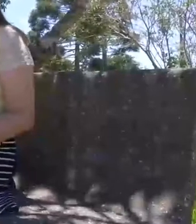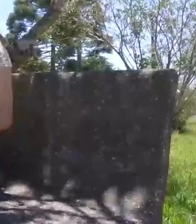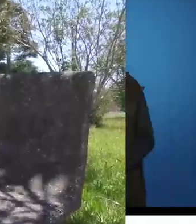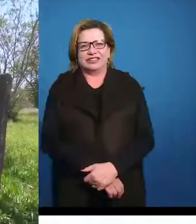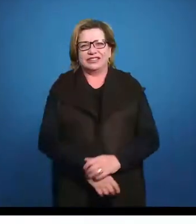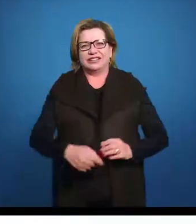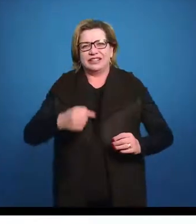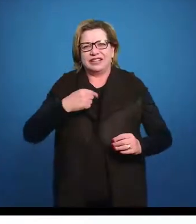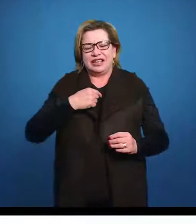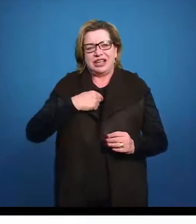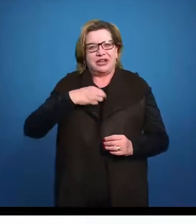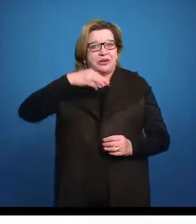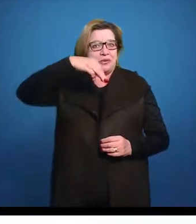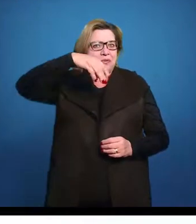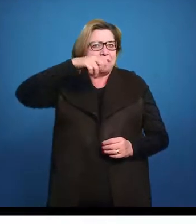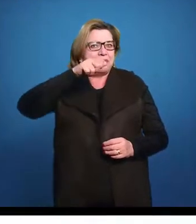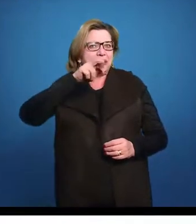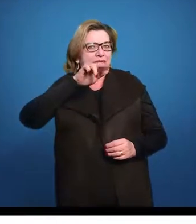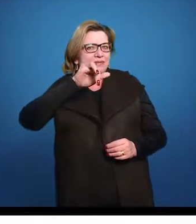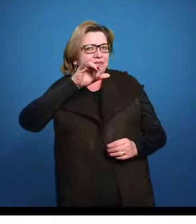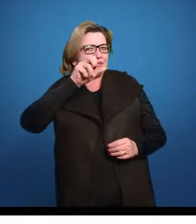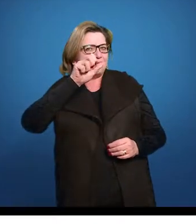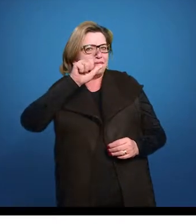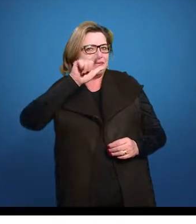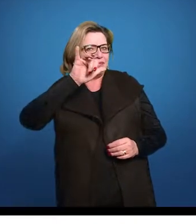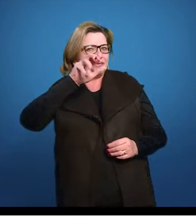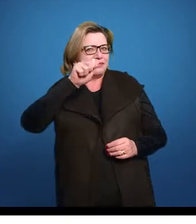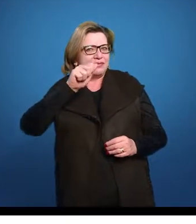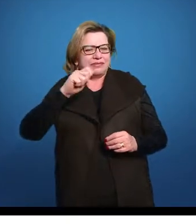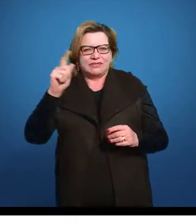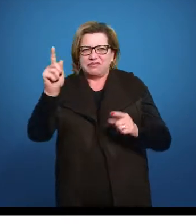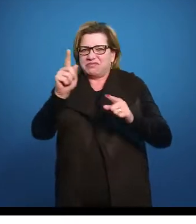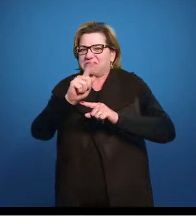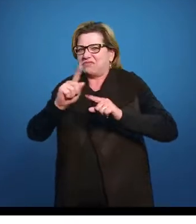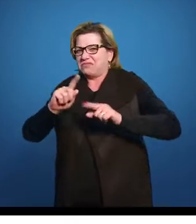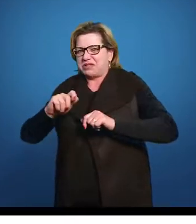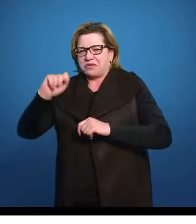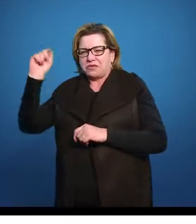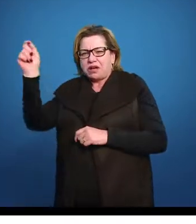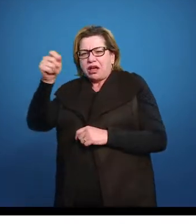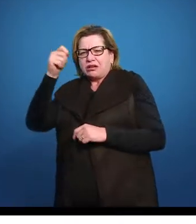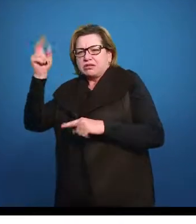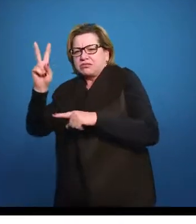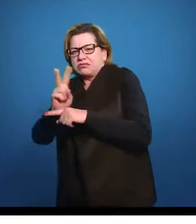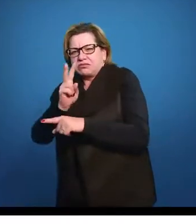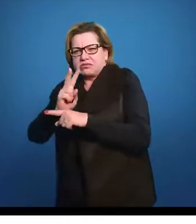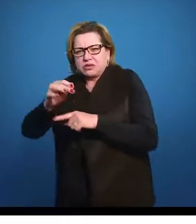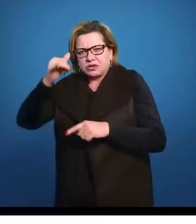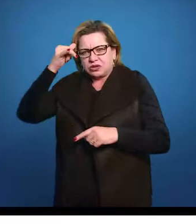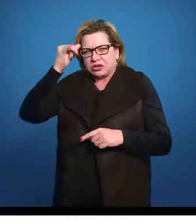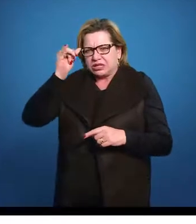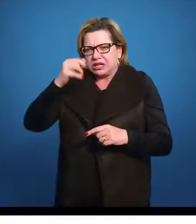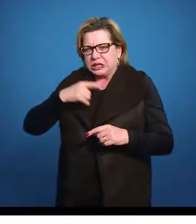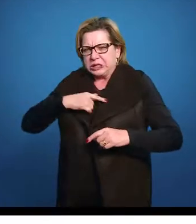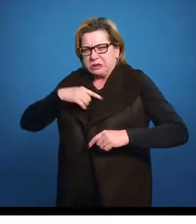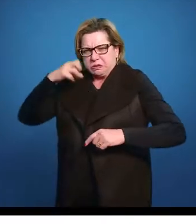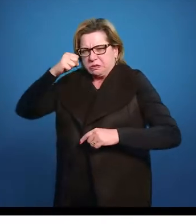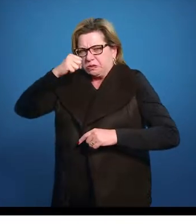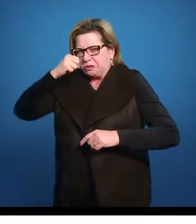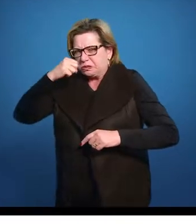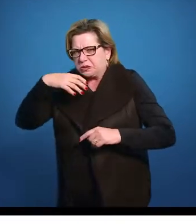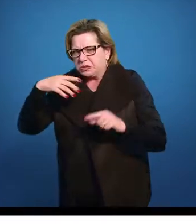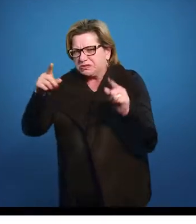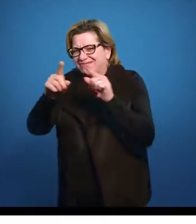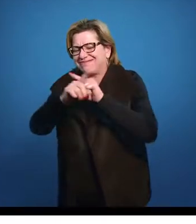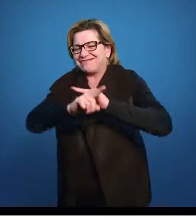Eu, Marília, não sou algum vaqueiro que viva de guardar ali o gado. De tosco trato, de expressões grosseiro, dos frios